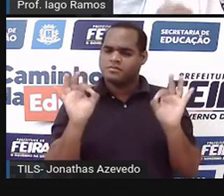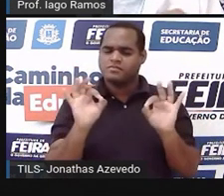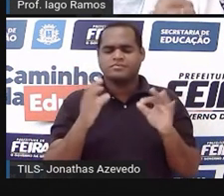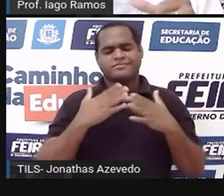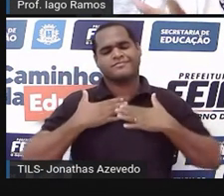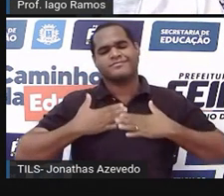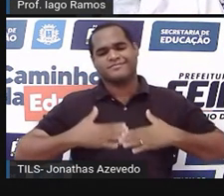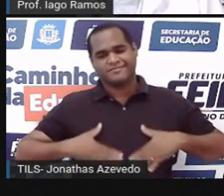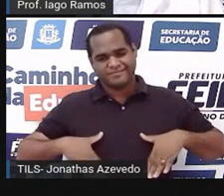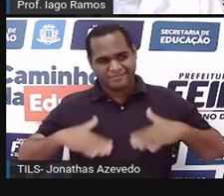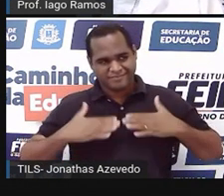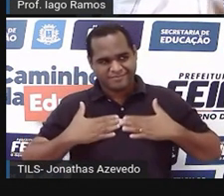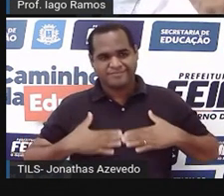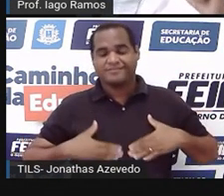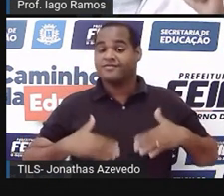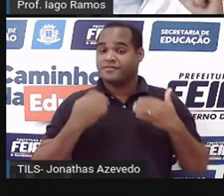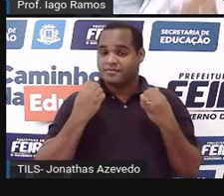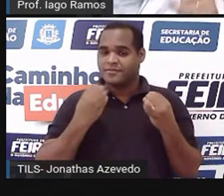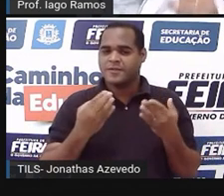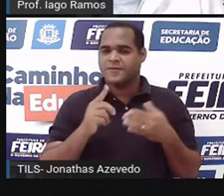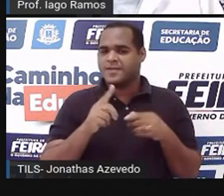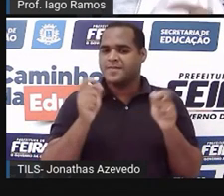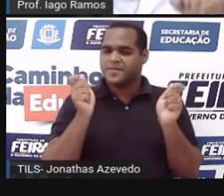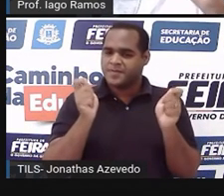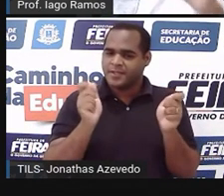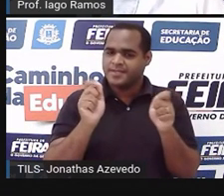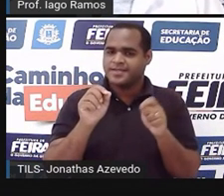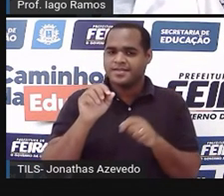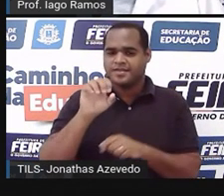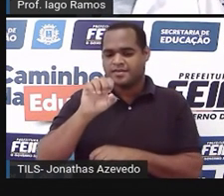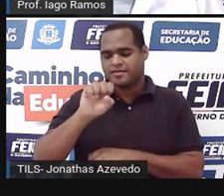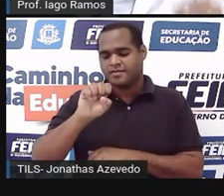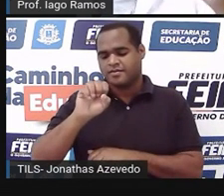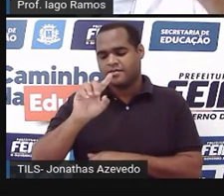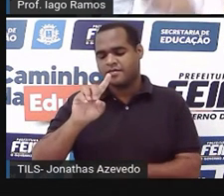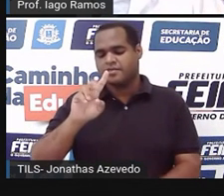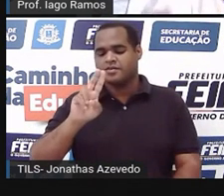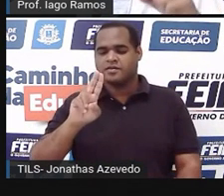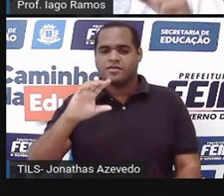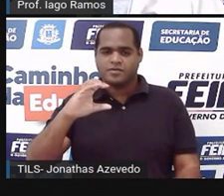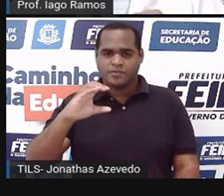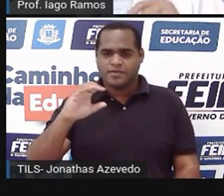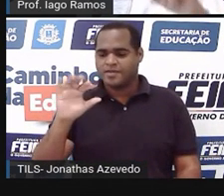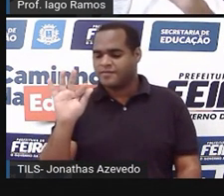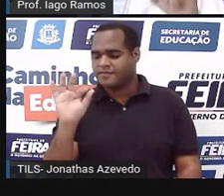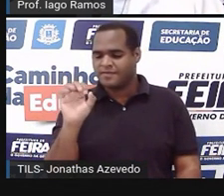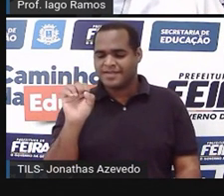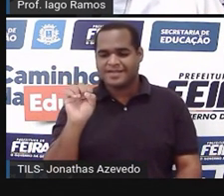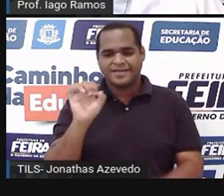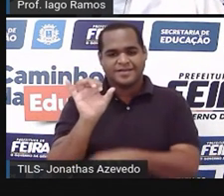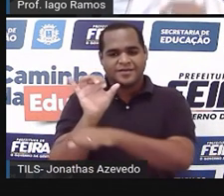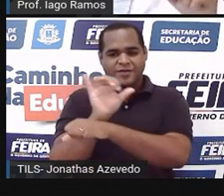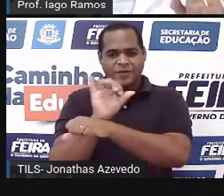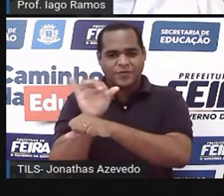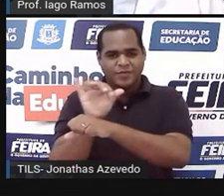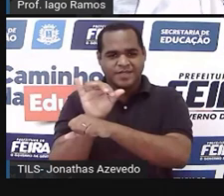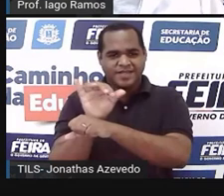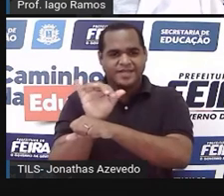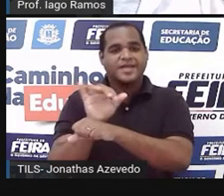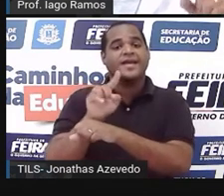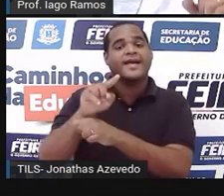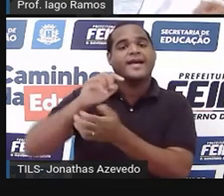tranquilo fica tranquila que você pode buscar essa mesma aula lá no canal do youtube da